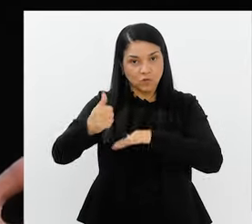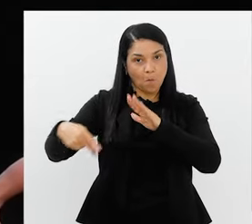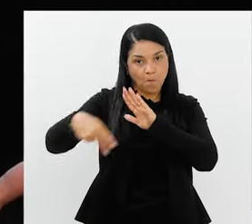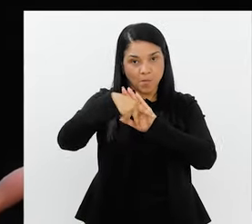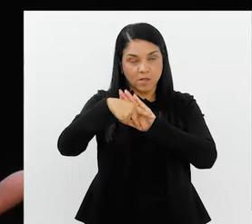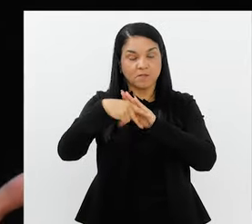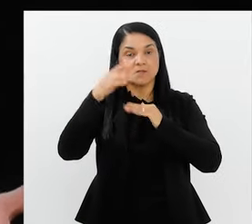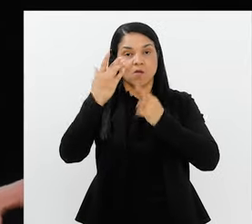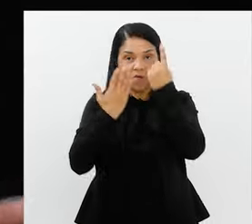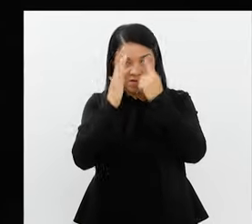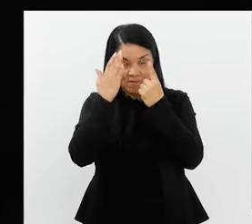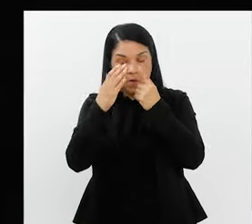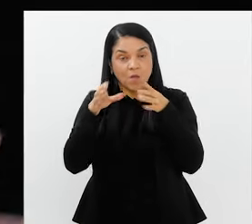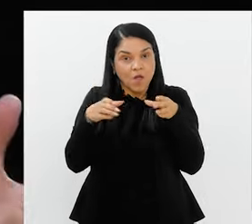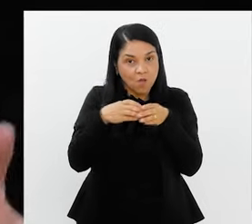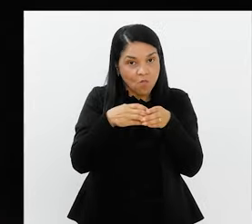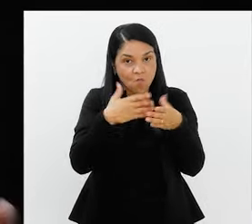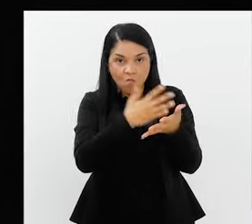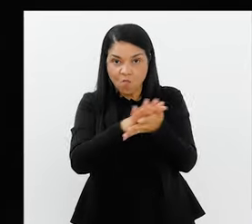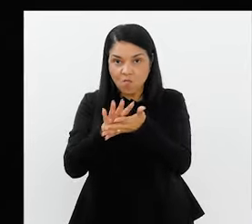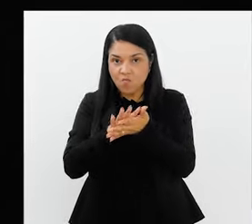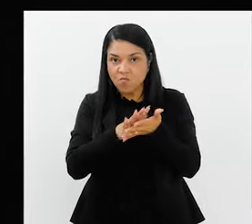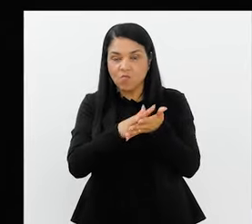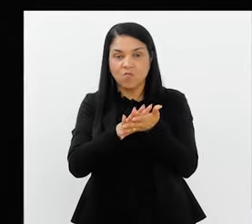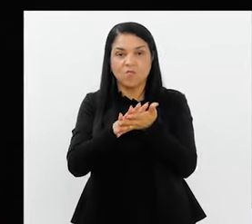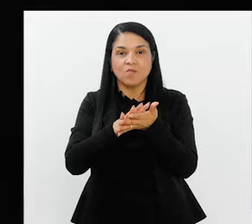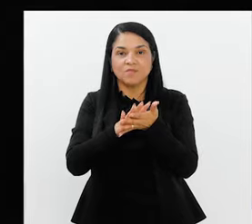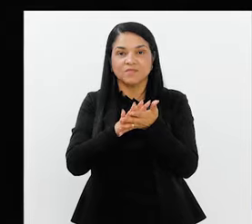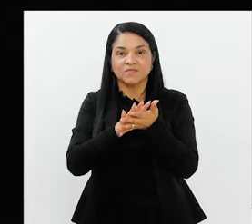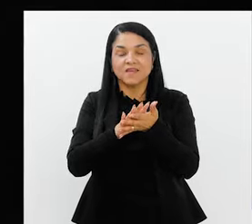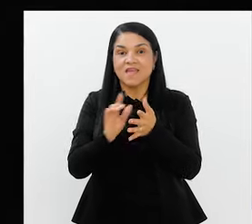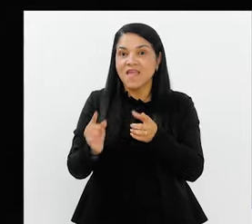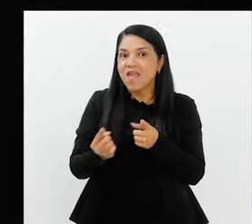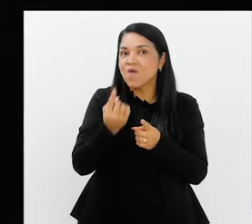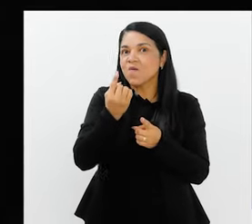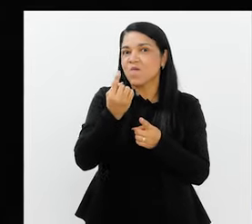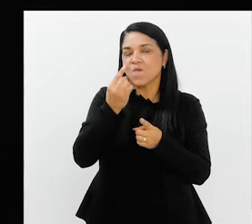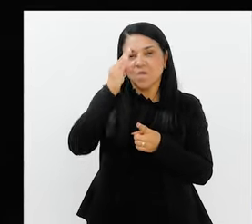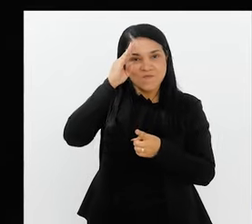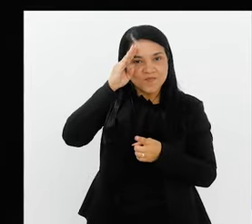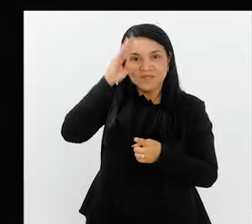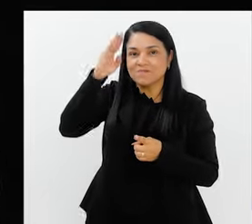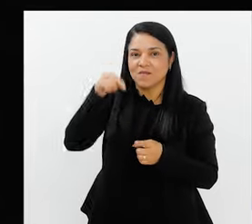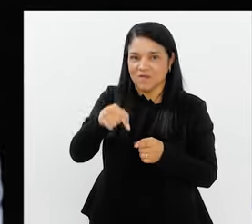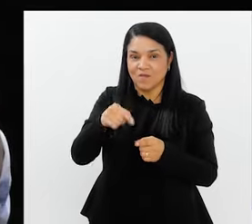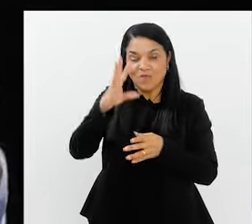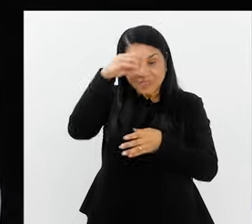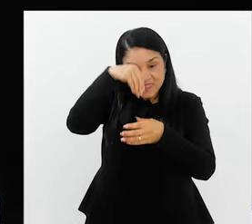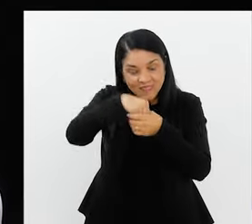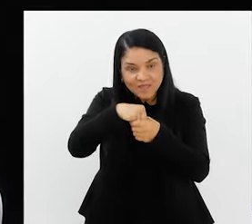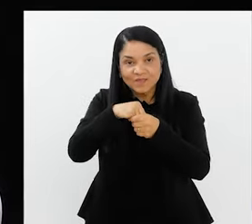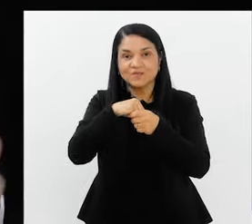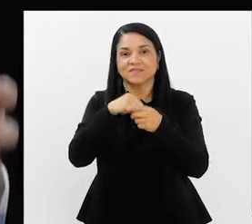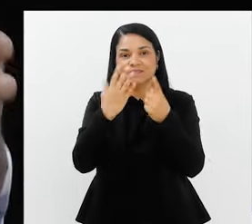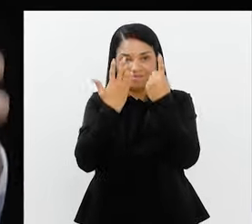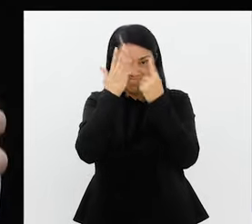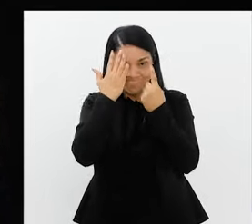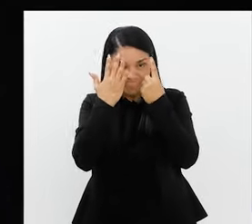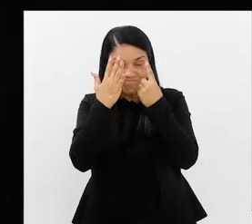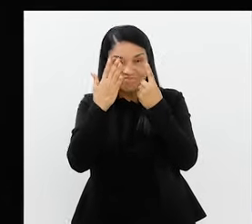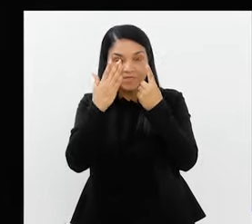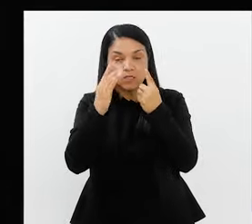a escola é uma das ferramentas. Mas dentro da própria escola,